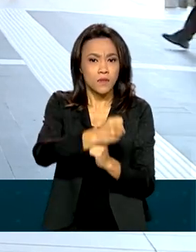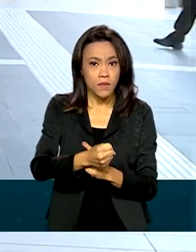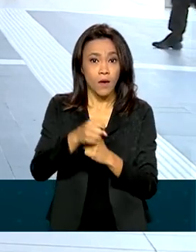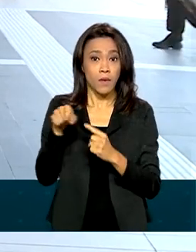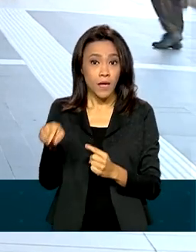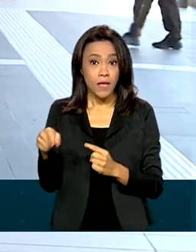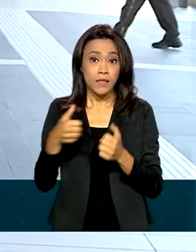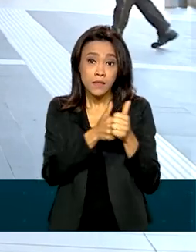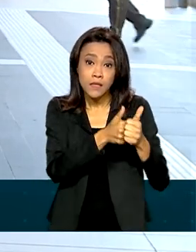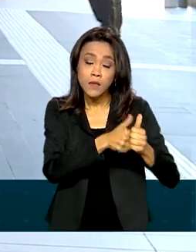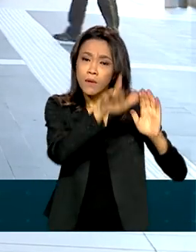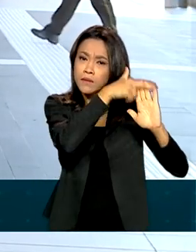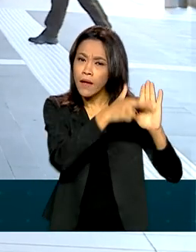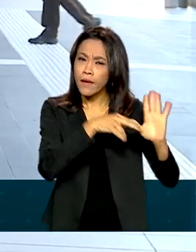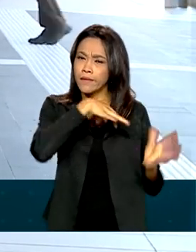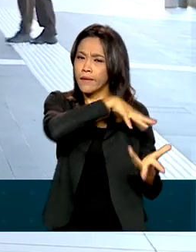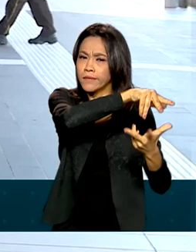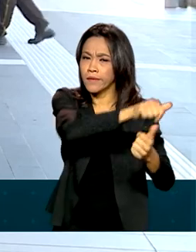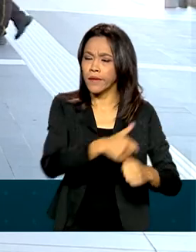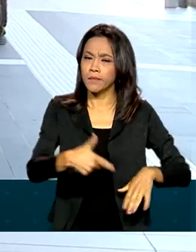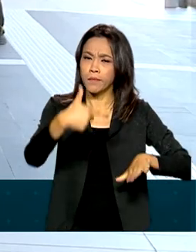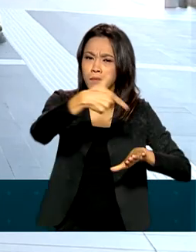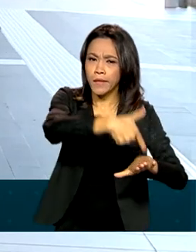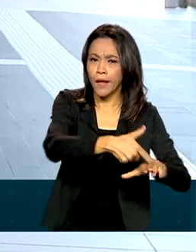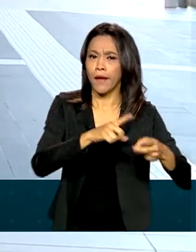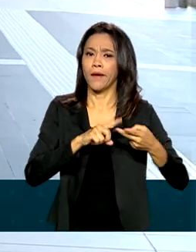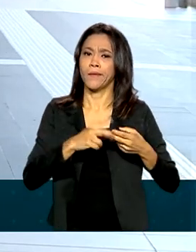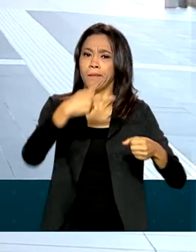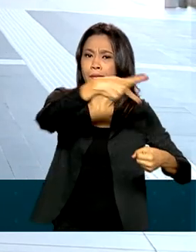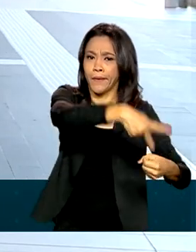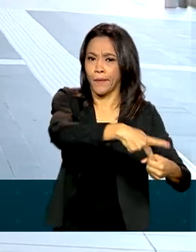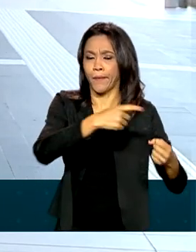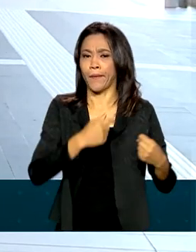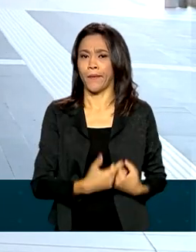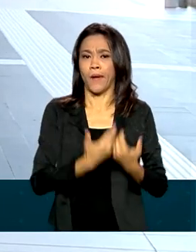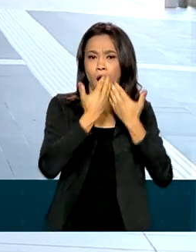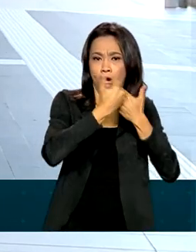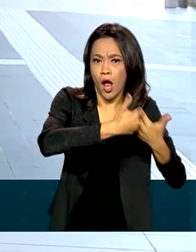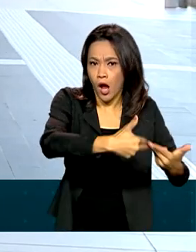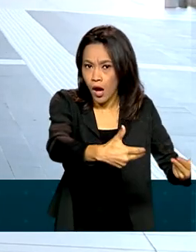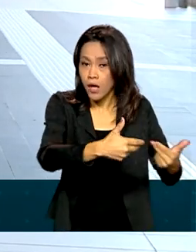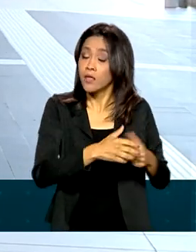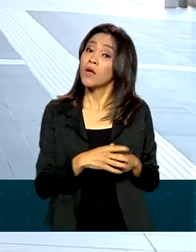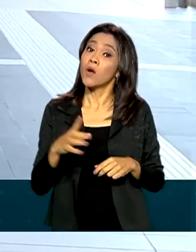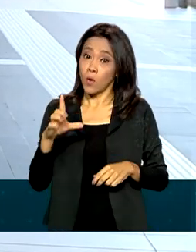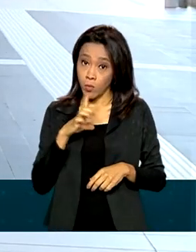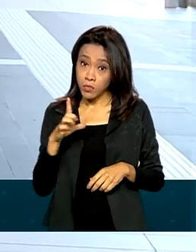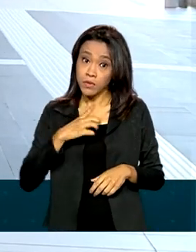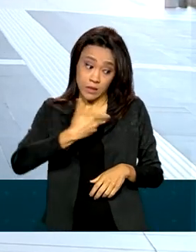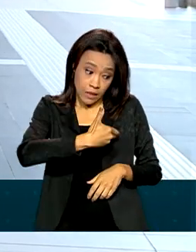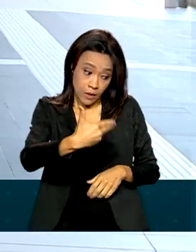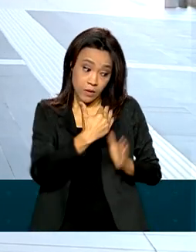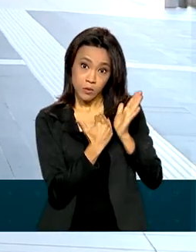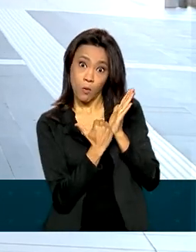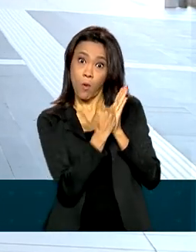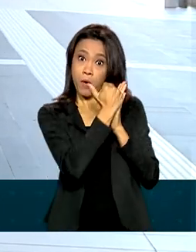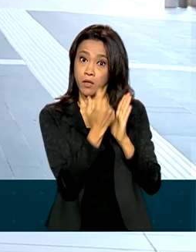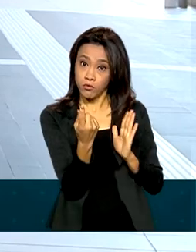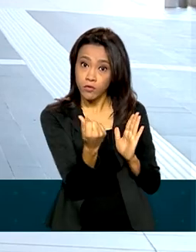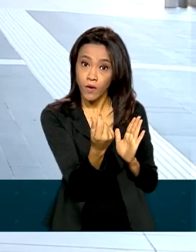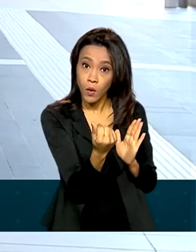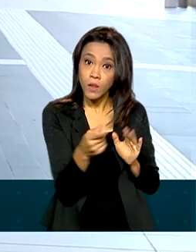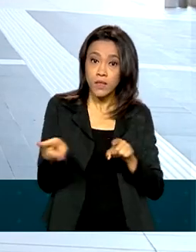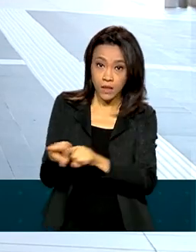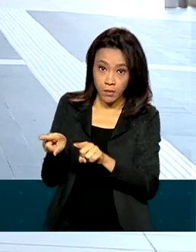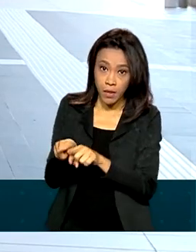cotação internacional, como o petróleo, minérios e os alimentos. E como há uma alta nos preços desses produtos, há também